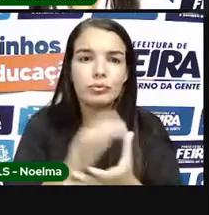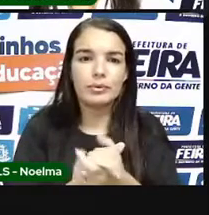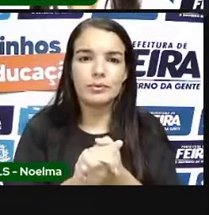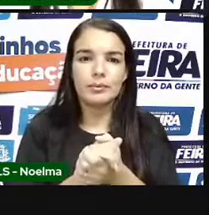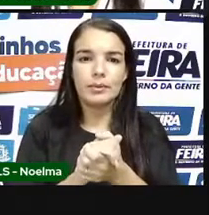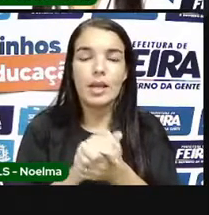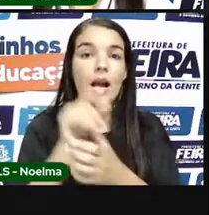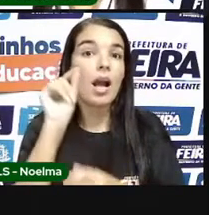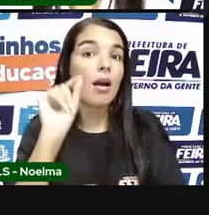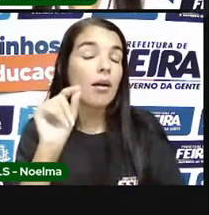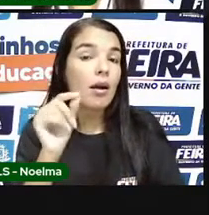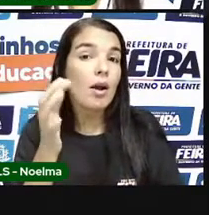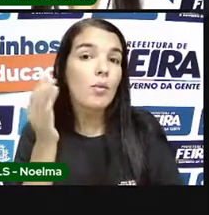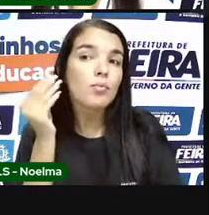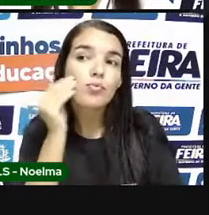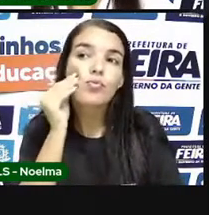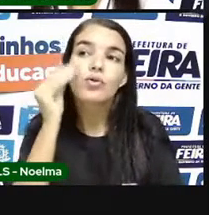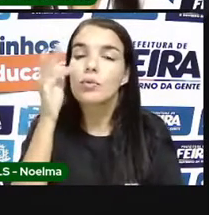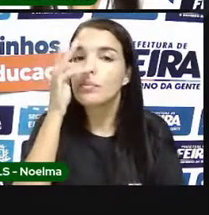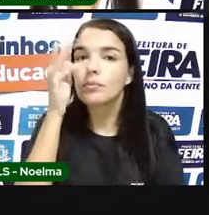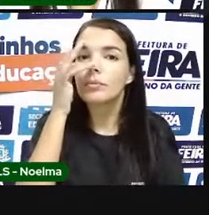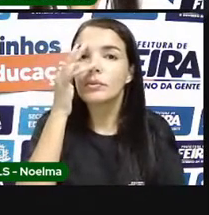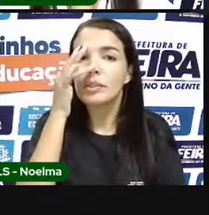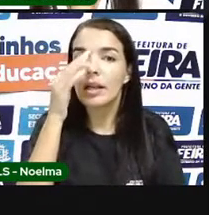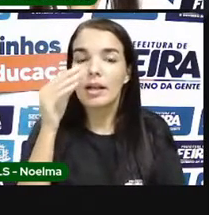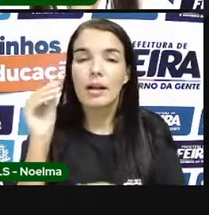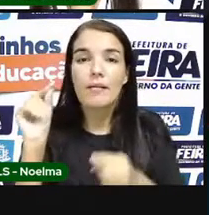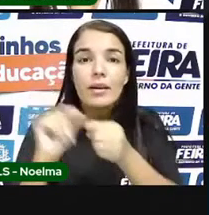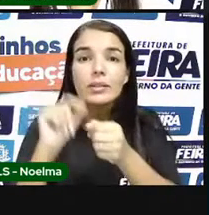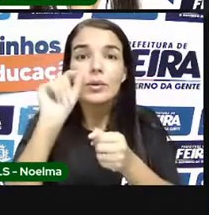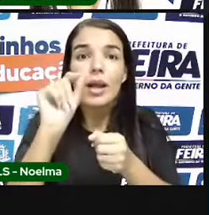E o Beija-Flor tentava apagá-lo